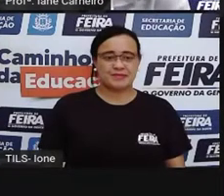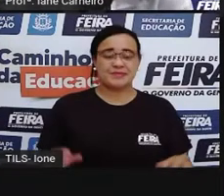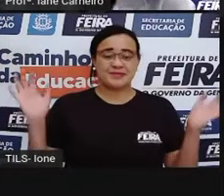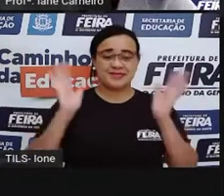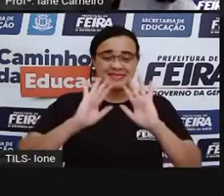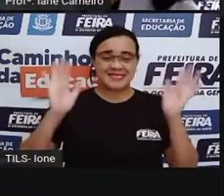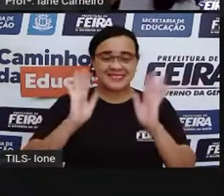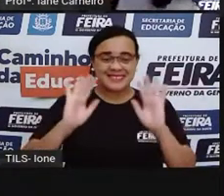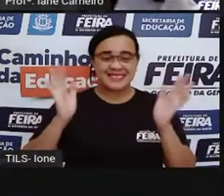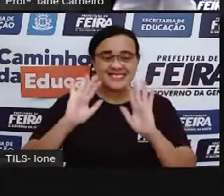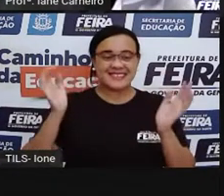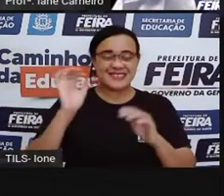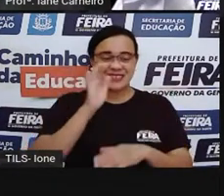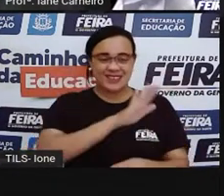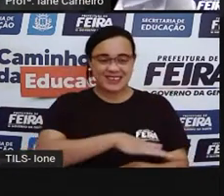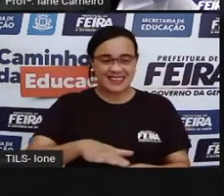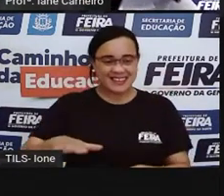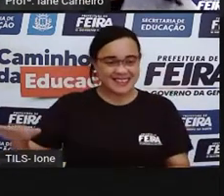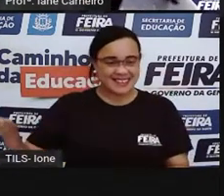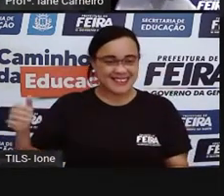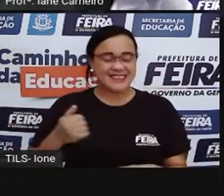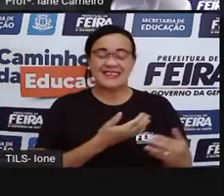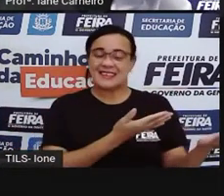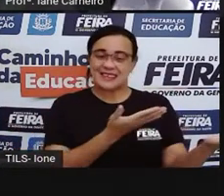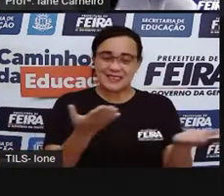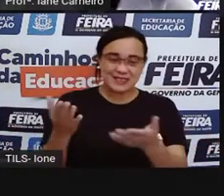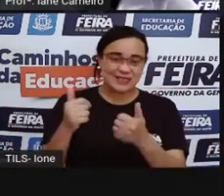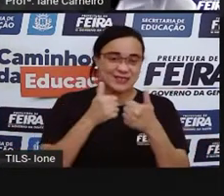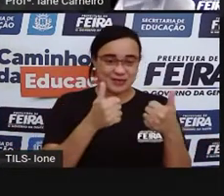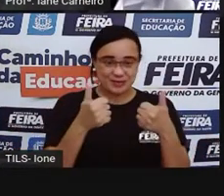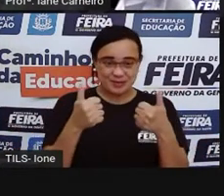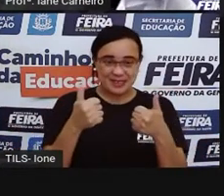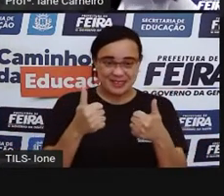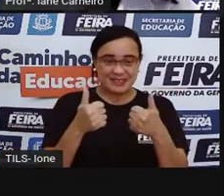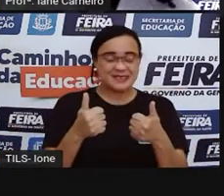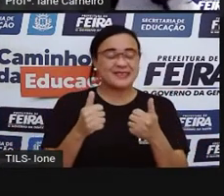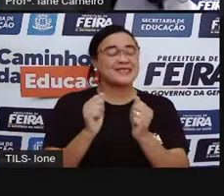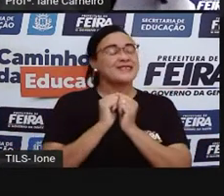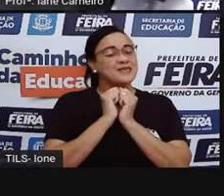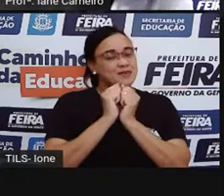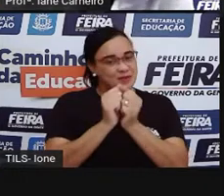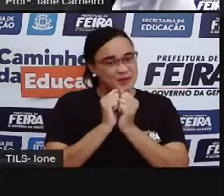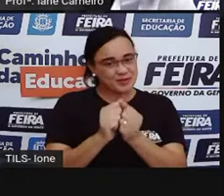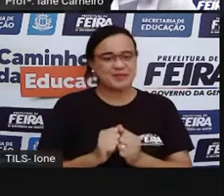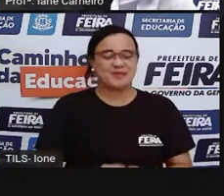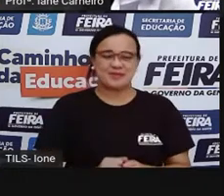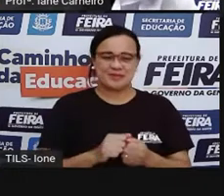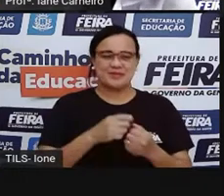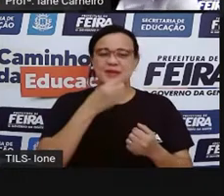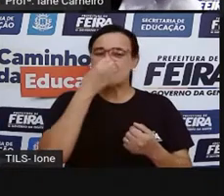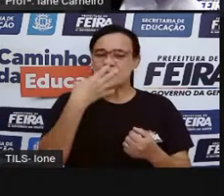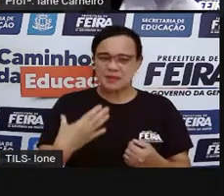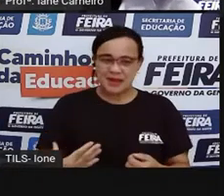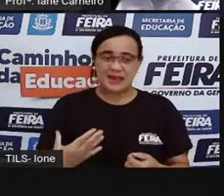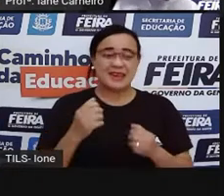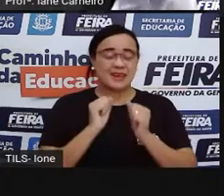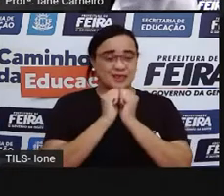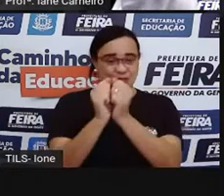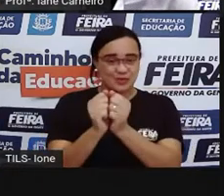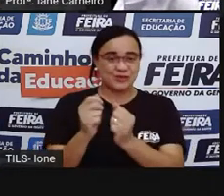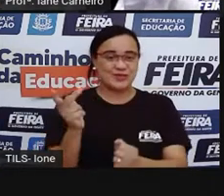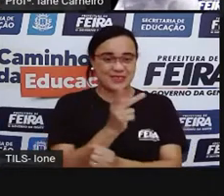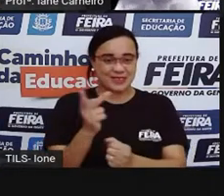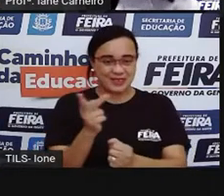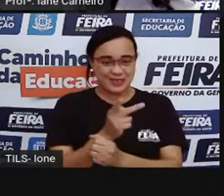Olá, crianças! Tudo bem com vocês? Comigo tá tudo bem. E hoje tô aqui na companhia de Ione